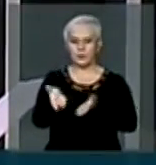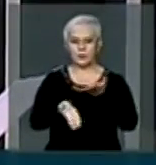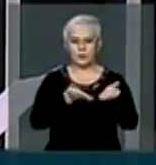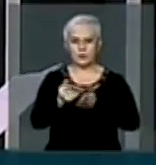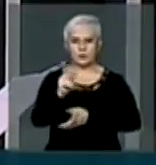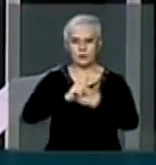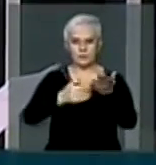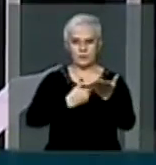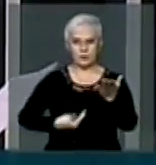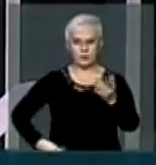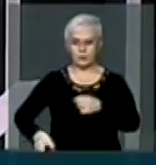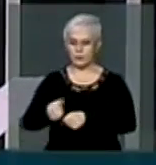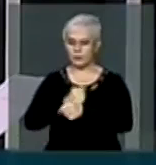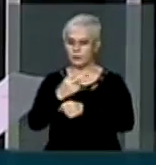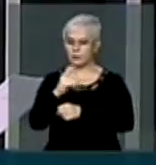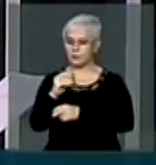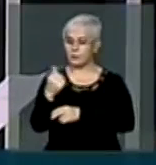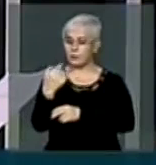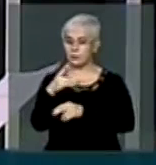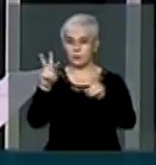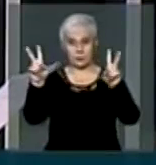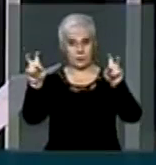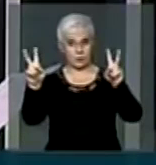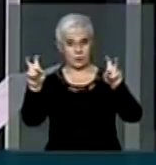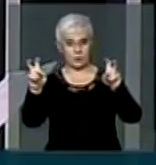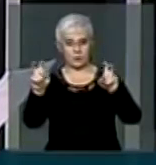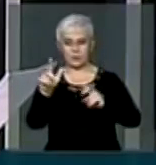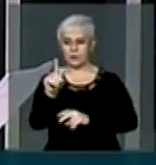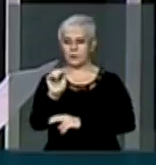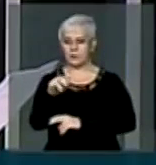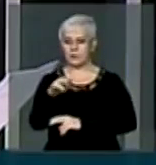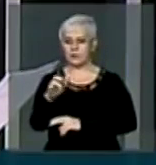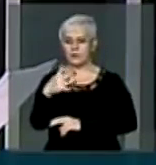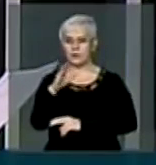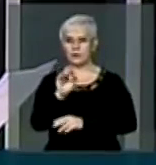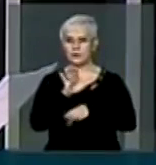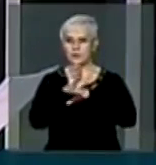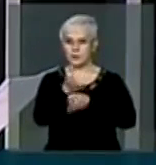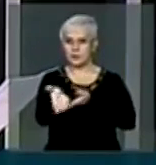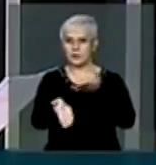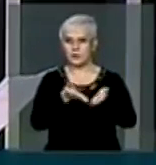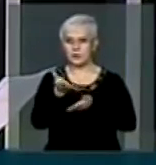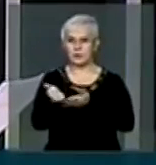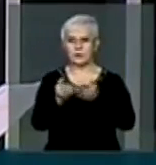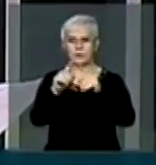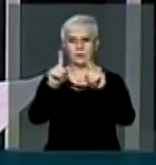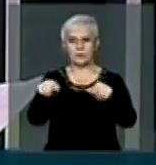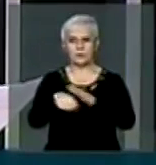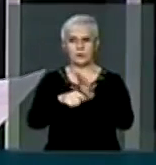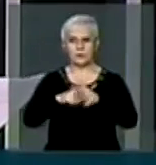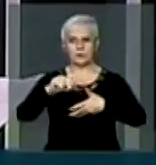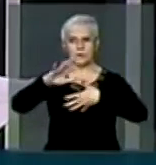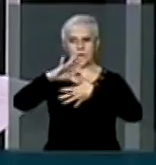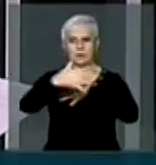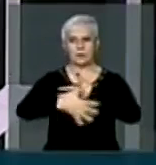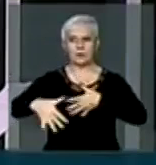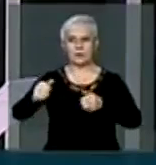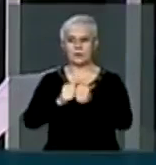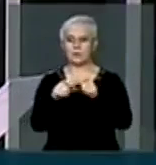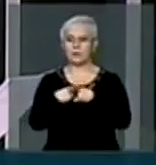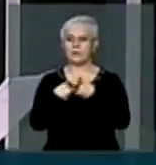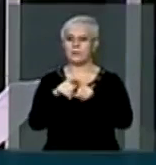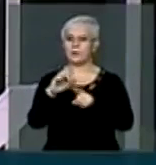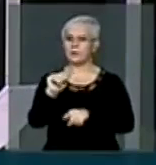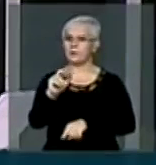2014, na categoria Gênero na Prestação dos Serviços Públicos na América Latina e no